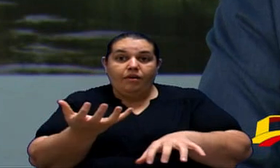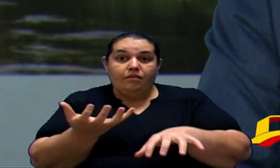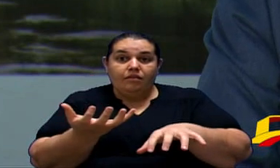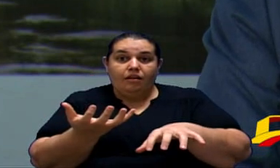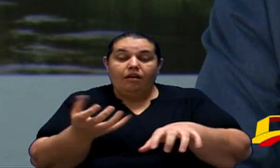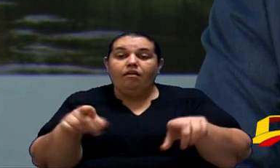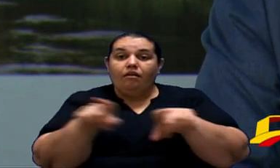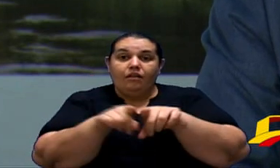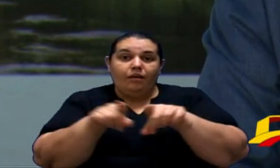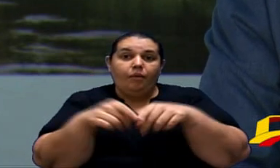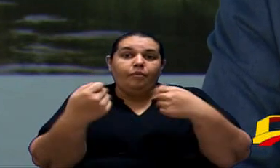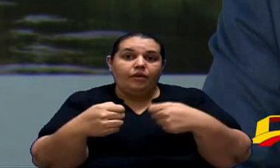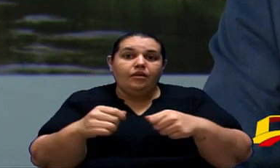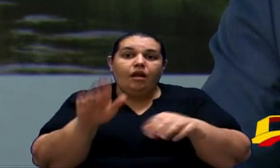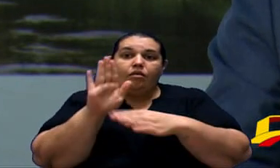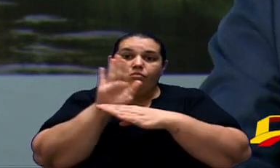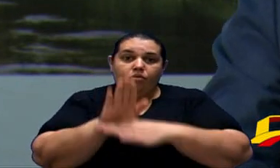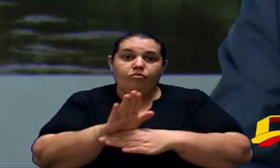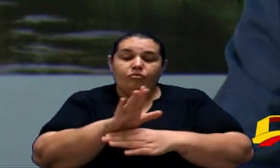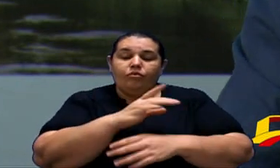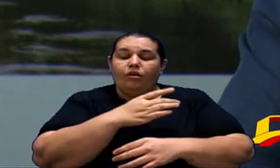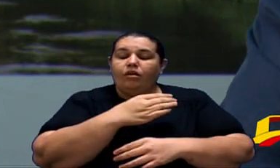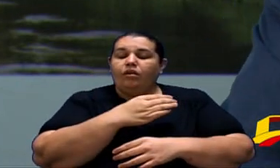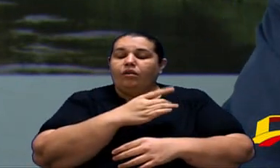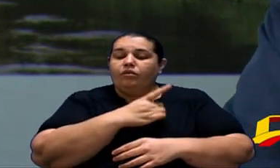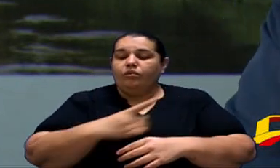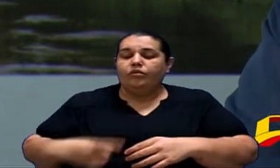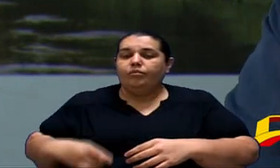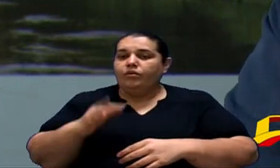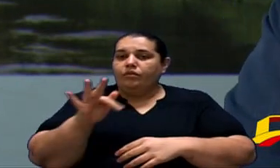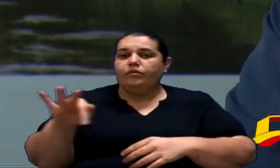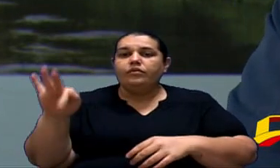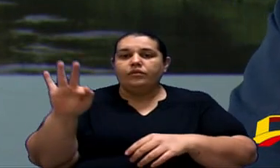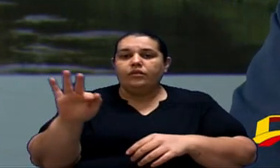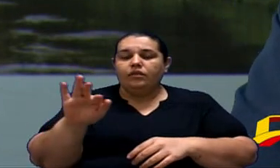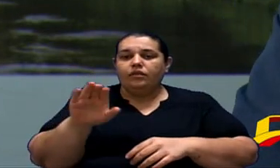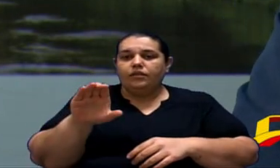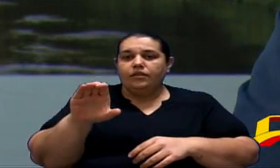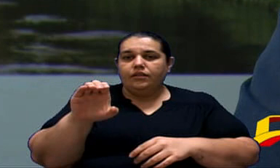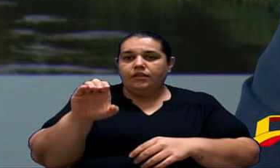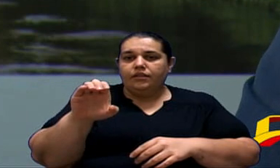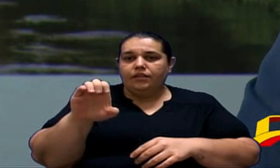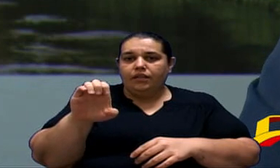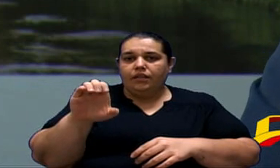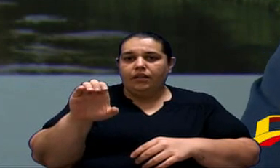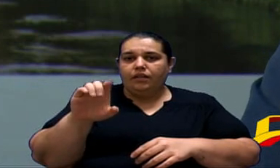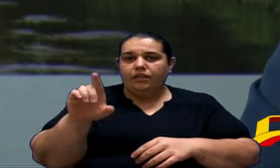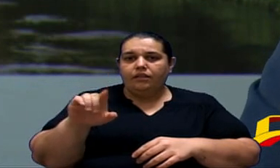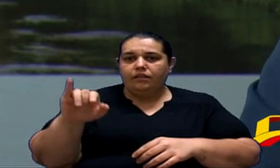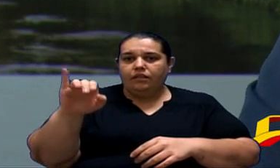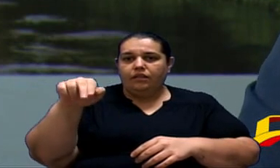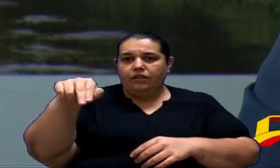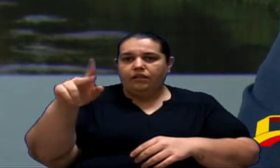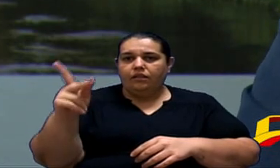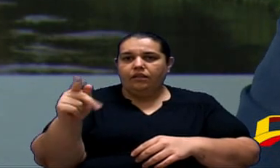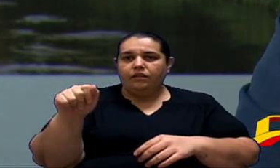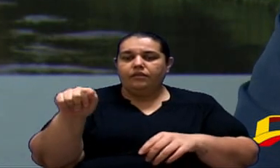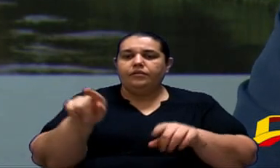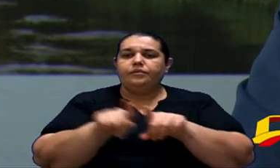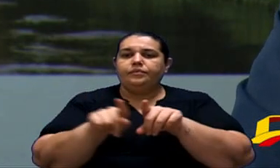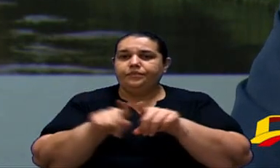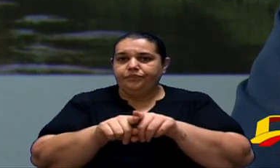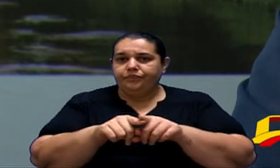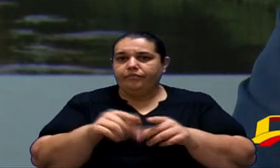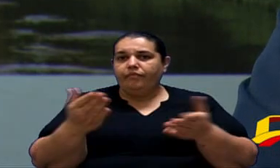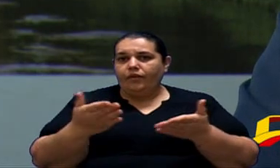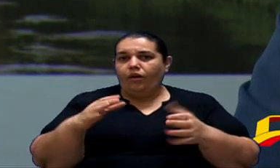Cezinha De Madureira O qual Vou até Passar A palavra Que eu sei Do compromisso Dele Tem que estar Em Brasília Às